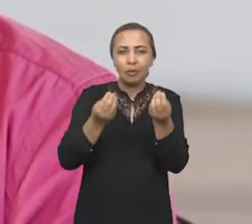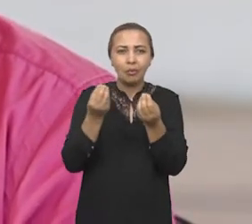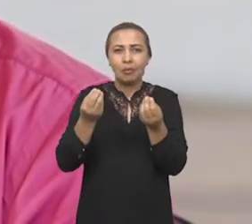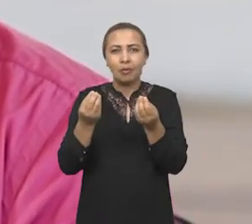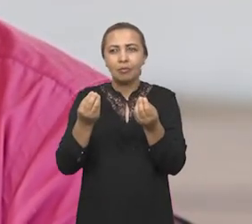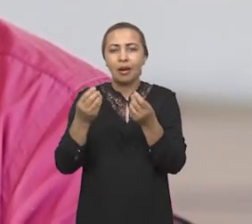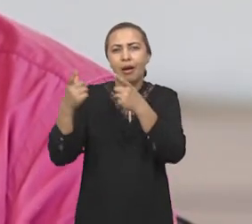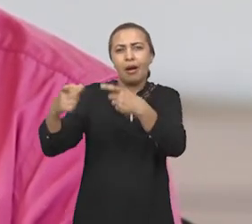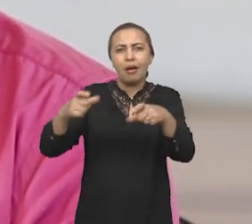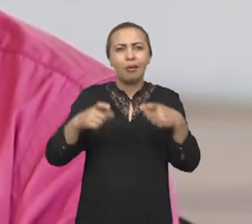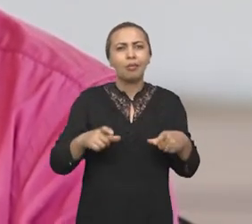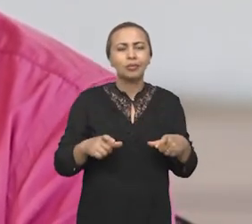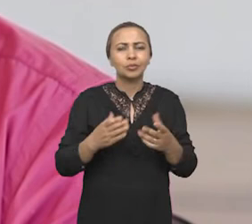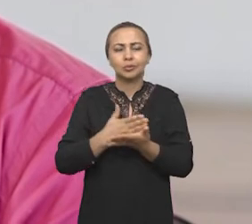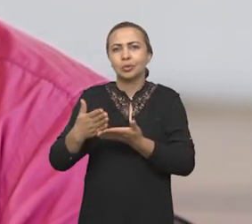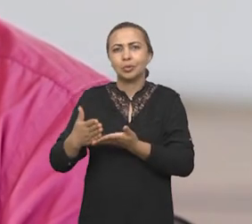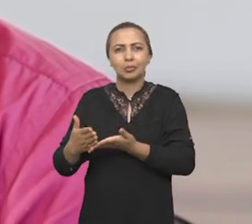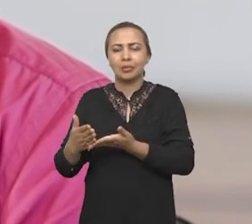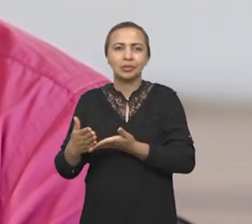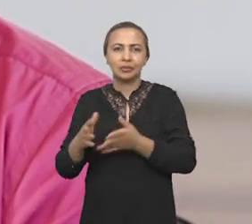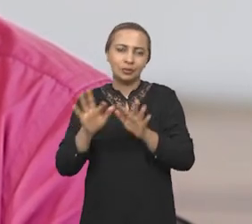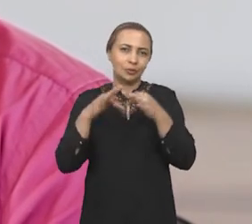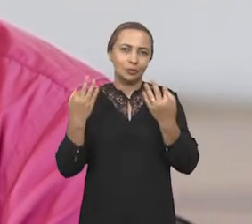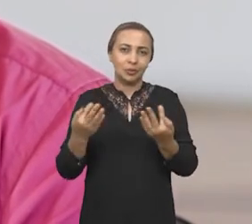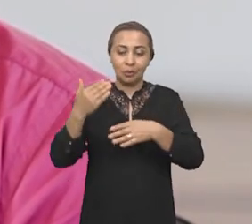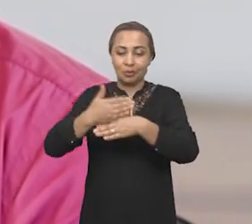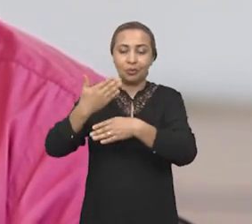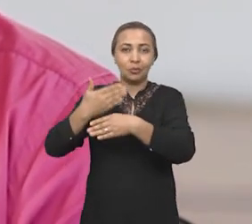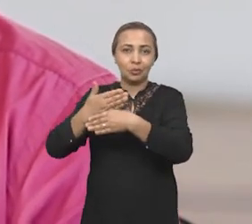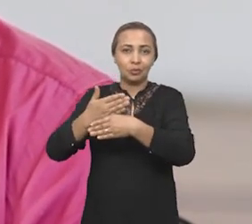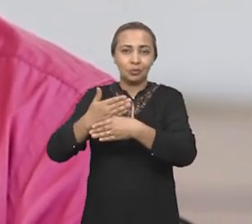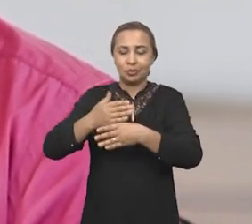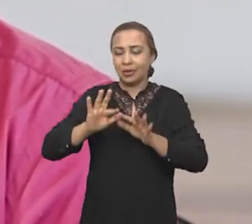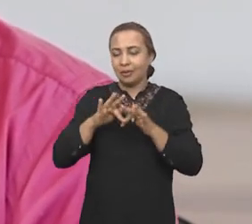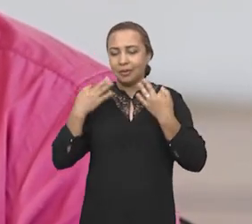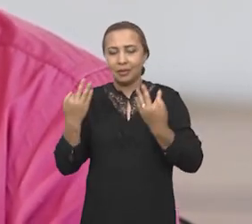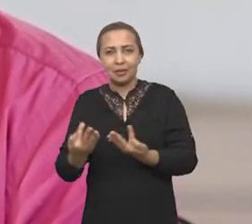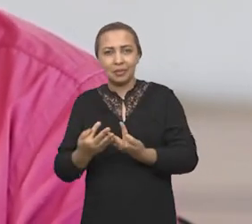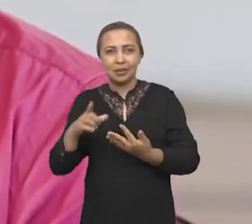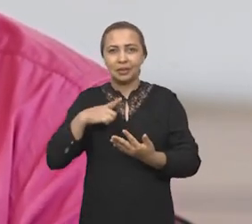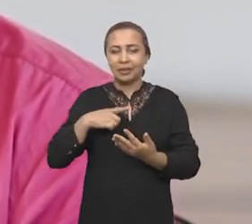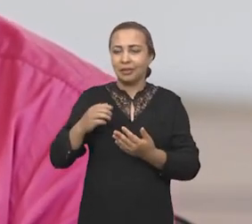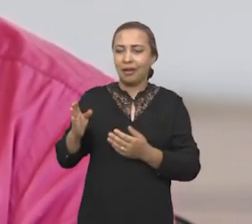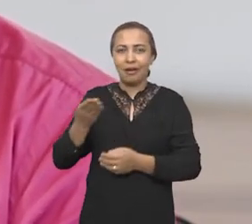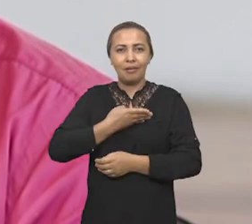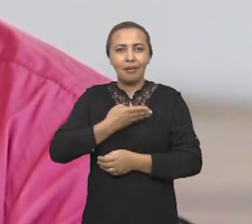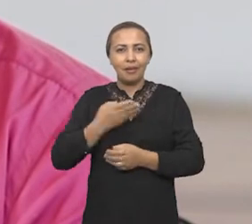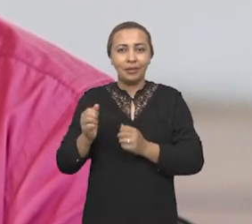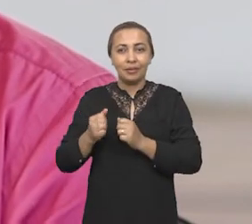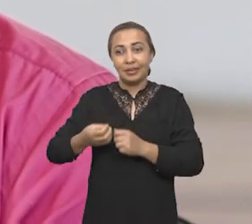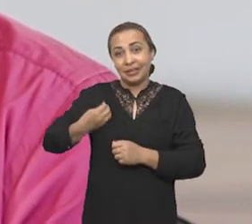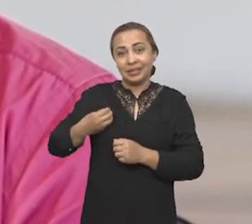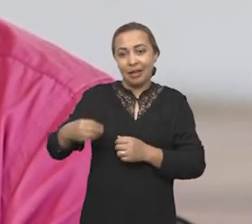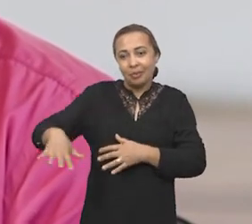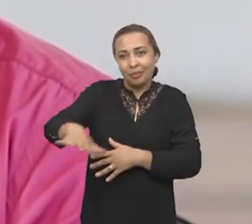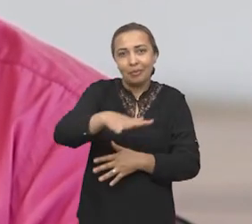a pertença, a formação de uma linhagem. Então, construir uma linhagem, ter parentes e pertencer a um meio